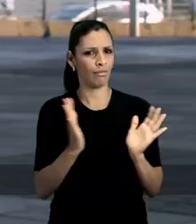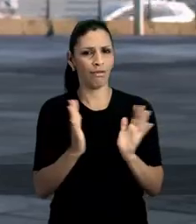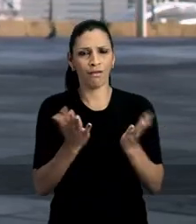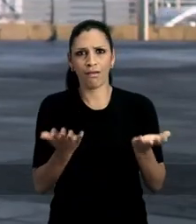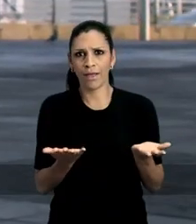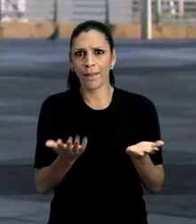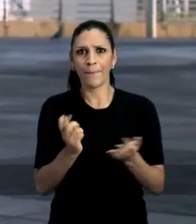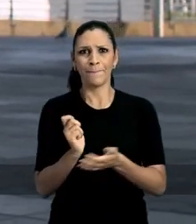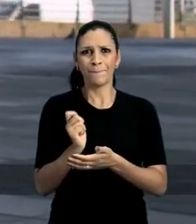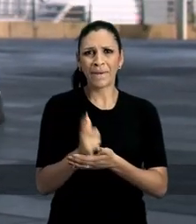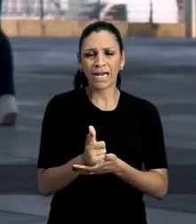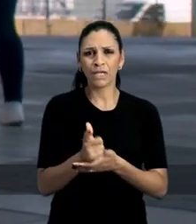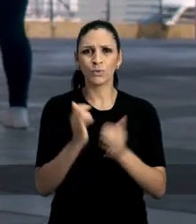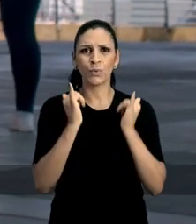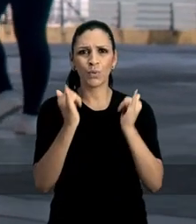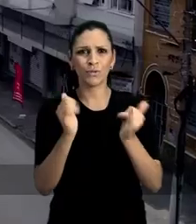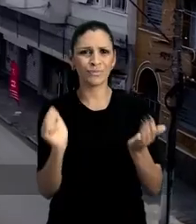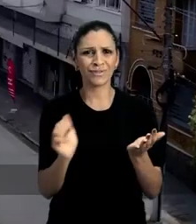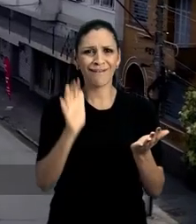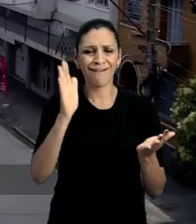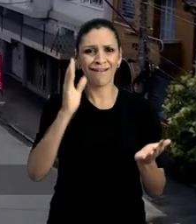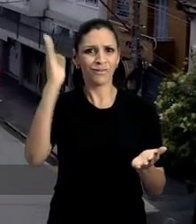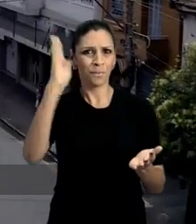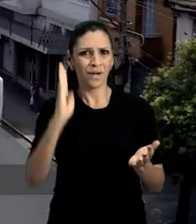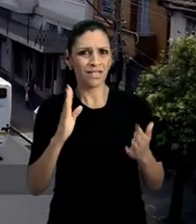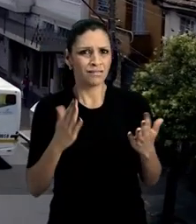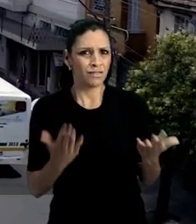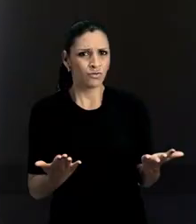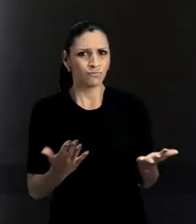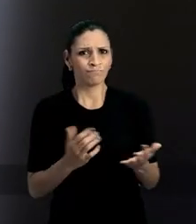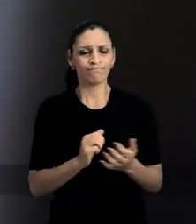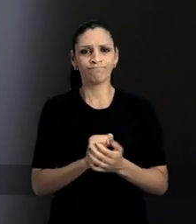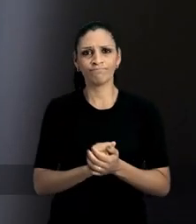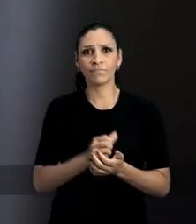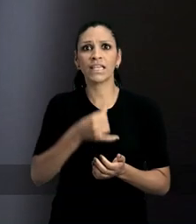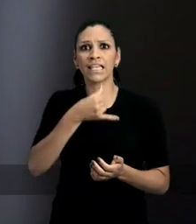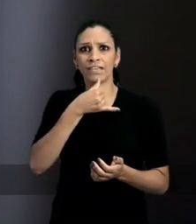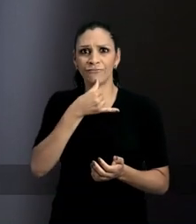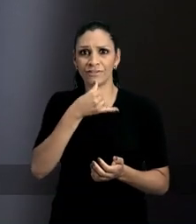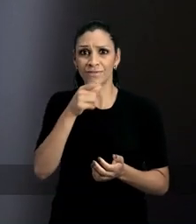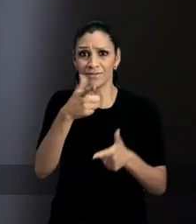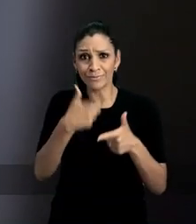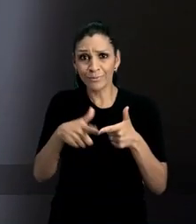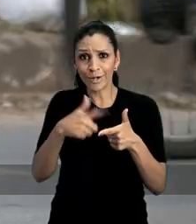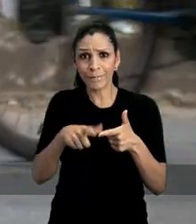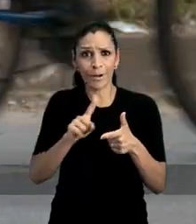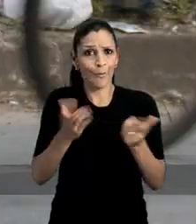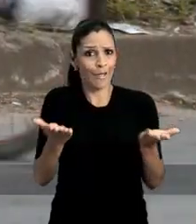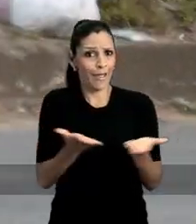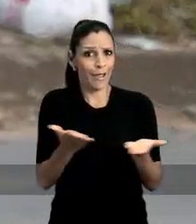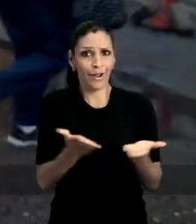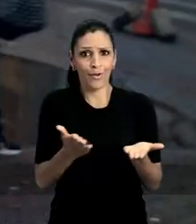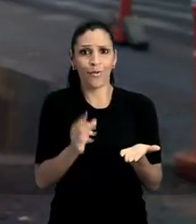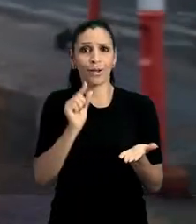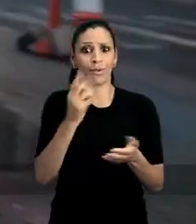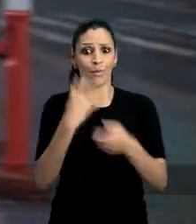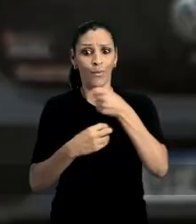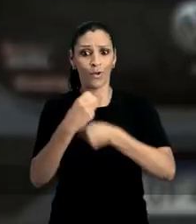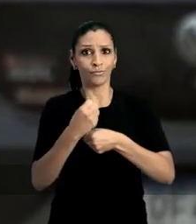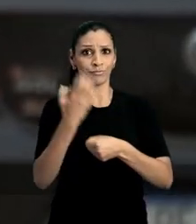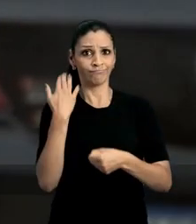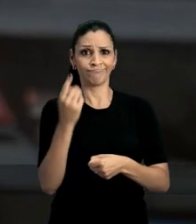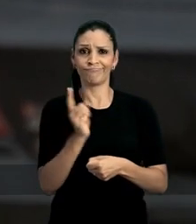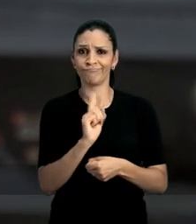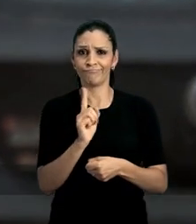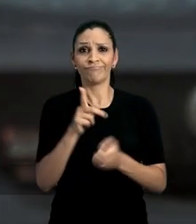passar mais todo esse tempo pagando a passagem mais cara entre as capitais do país. Infelizmente, esses problemas não são de hoje, nem